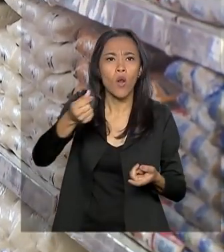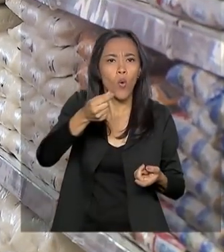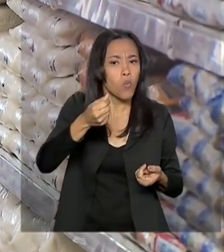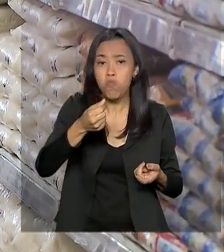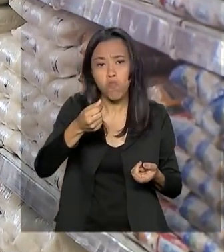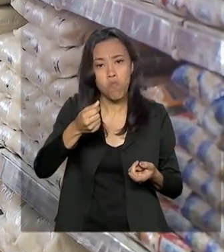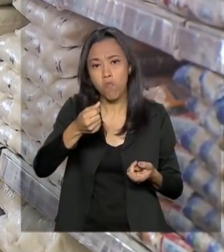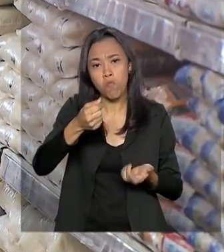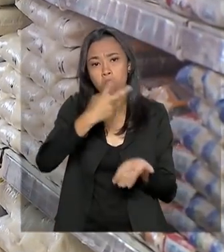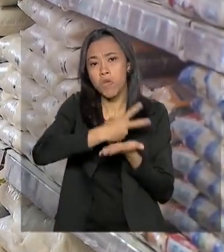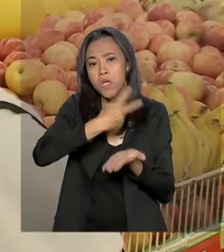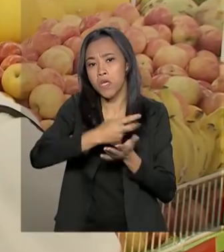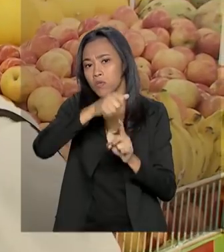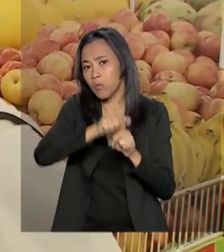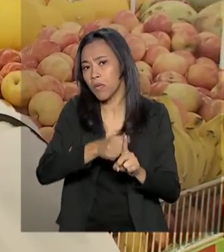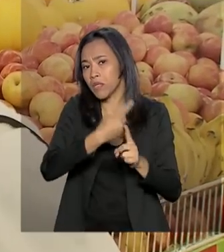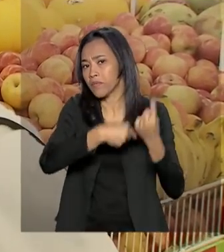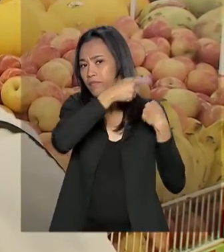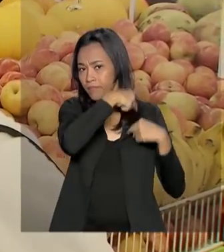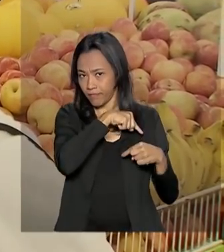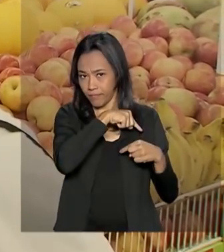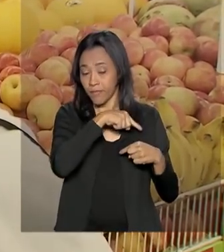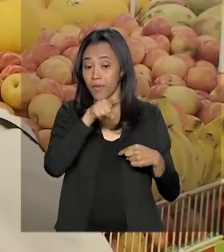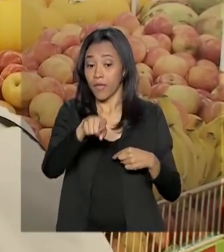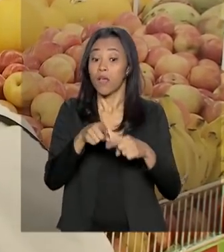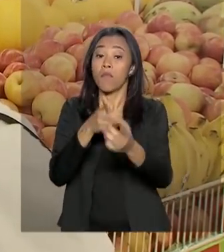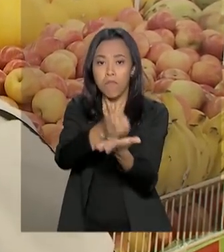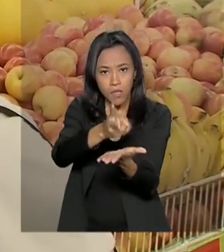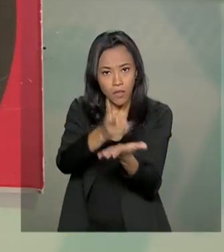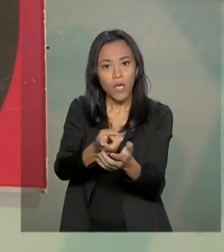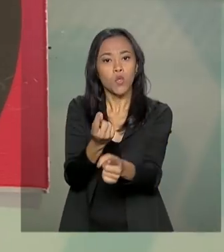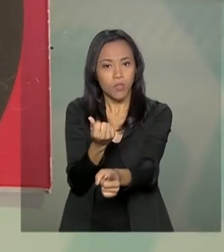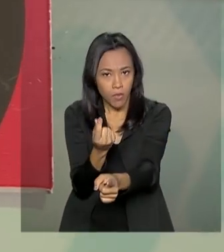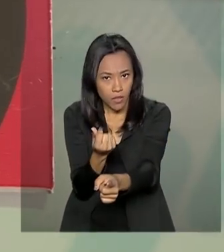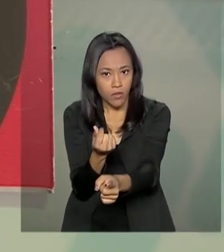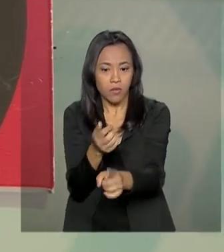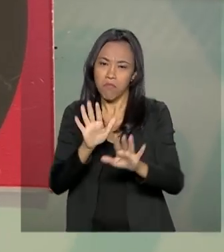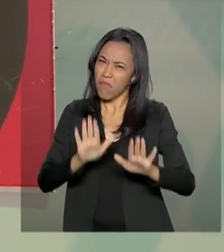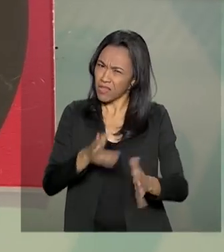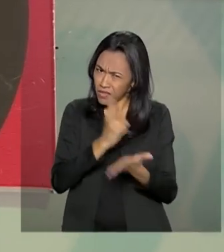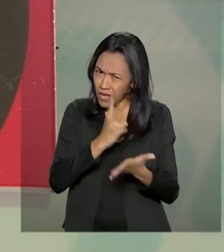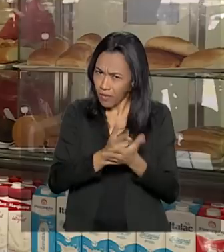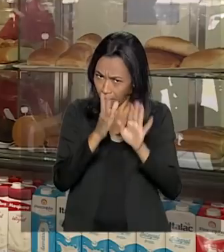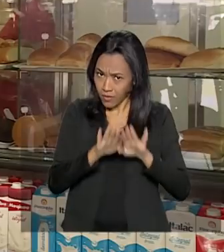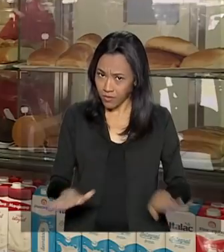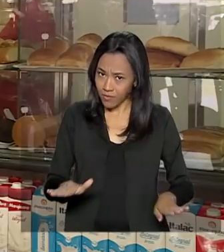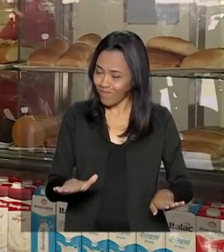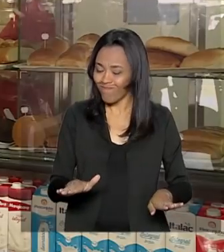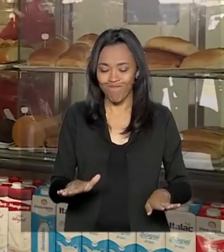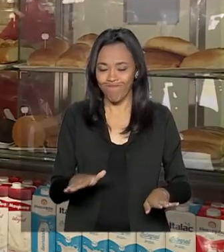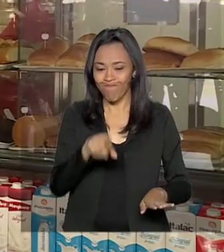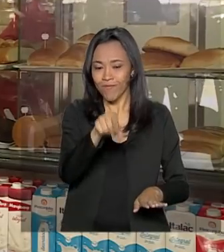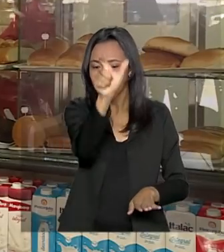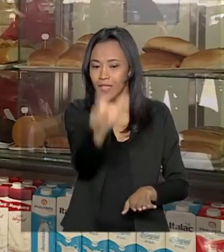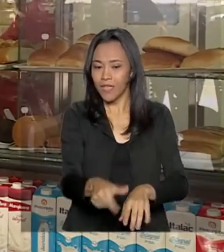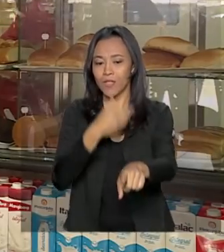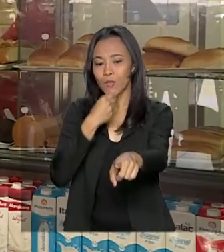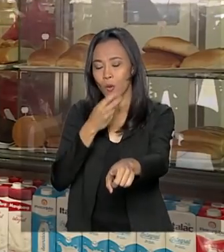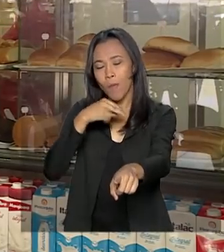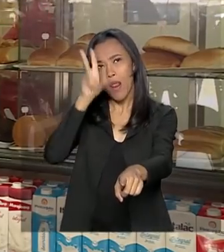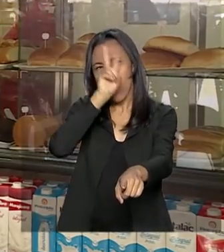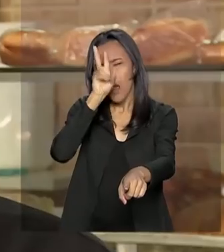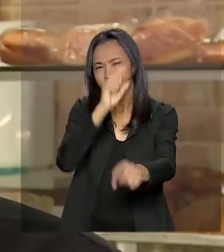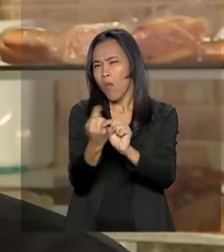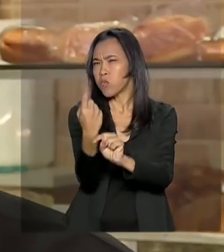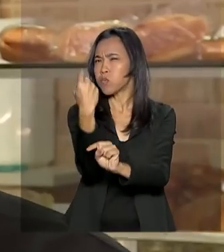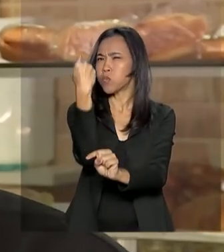compra do mês anterior. Os preços estão se mantendo. Mas nem sempre foi assim. José Ribamar tem frescas na